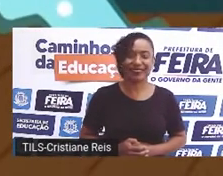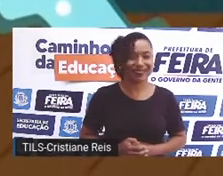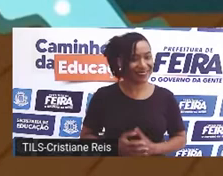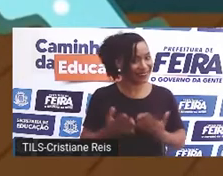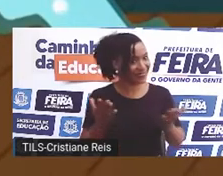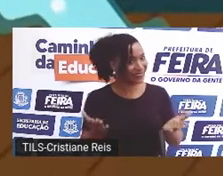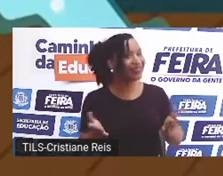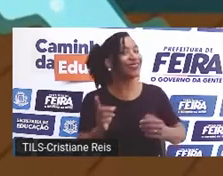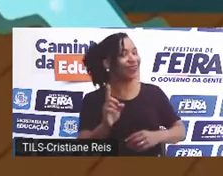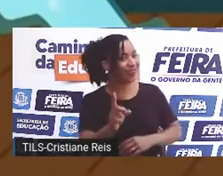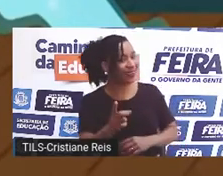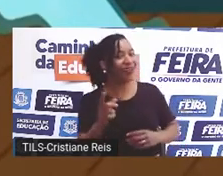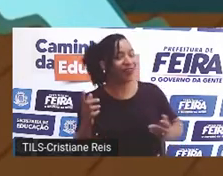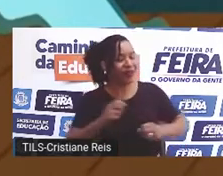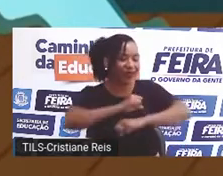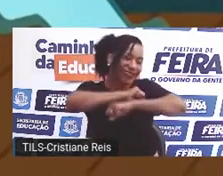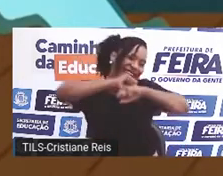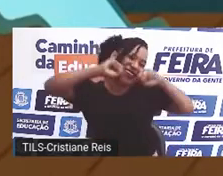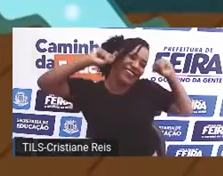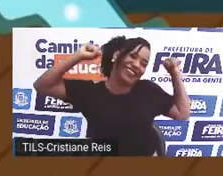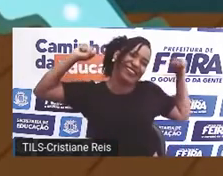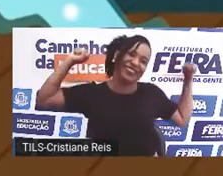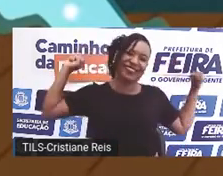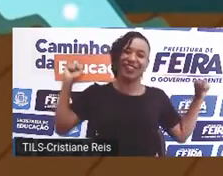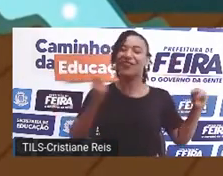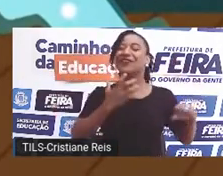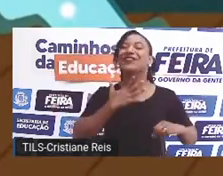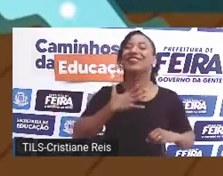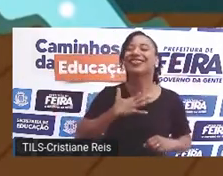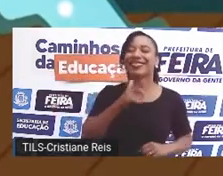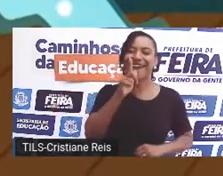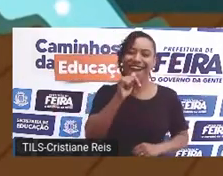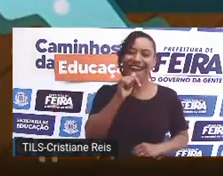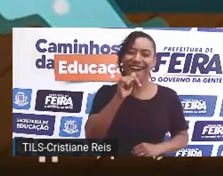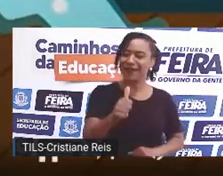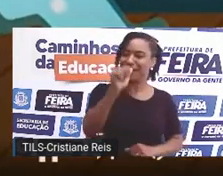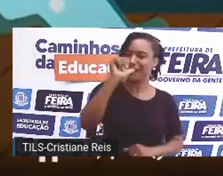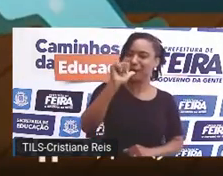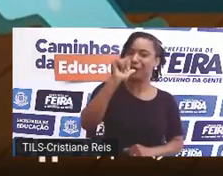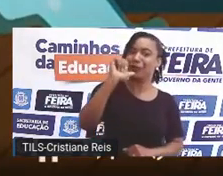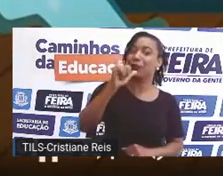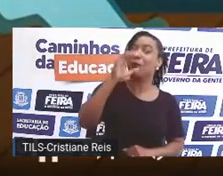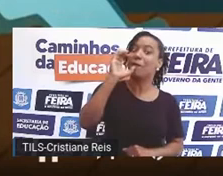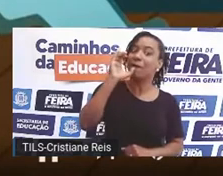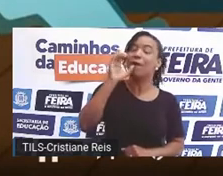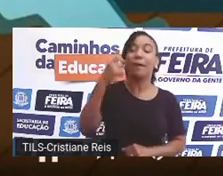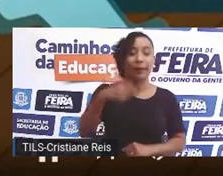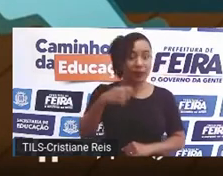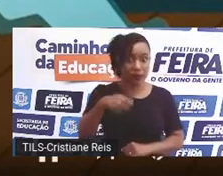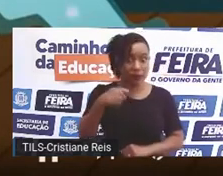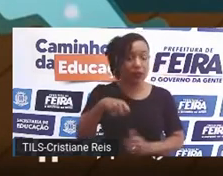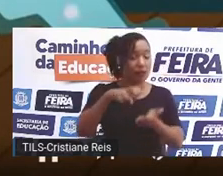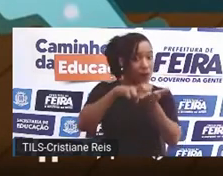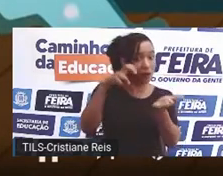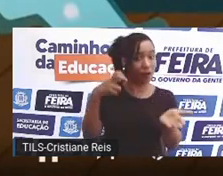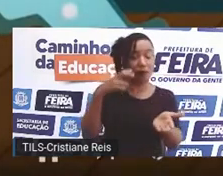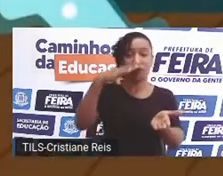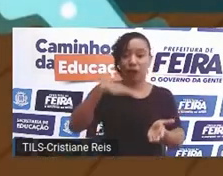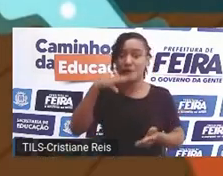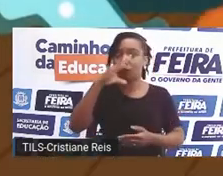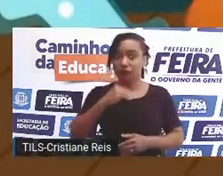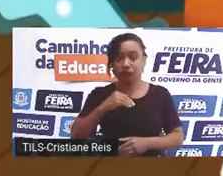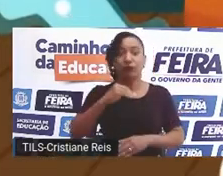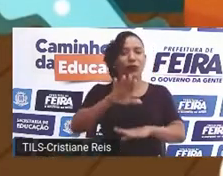É, depois de acordar dá uma sede, não dá? Mas a gente precisa beber água o dia todo. Não só quando bater a sede, sabia?